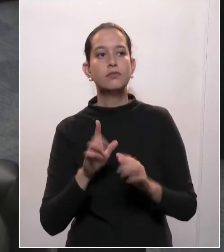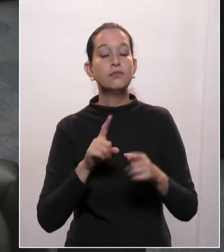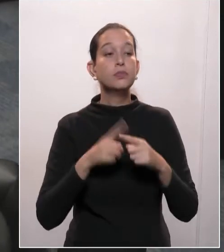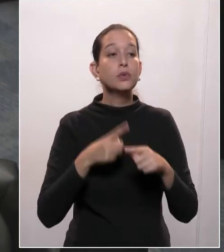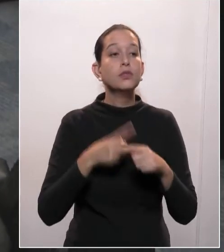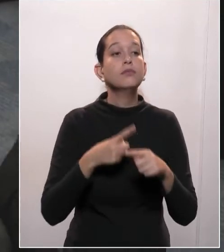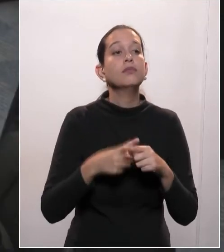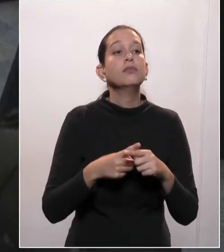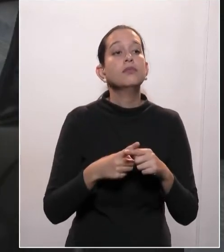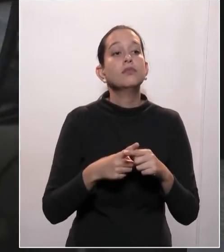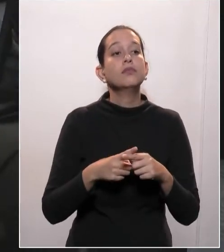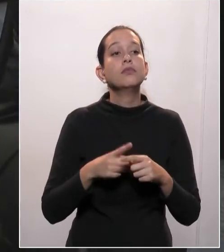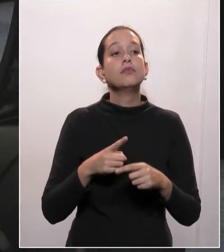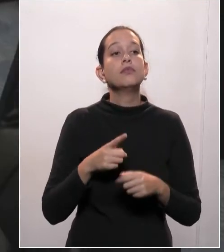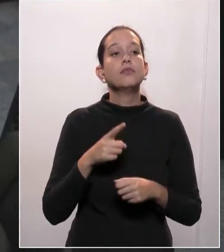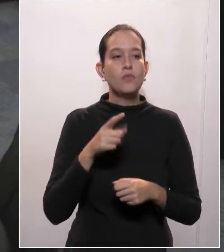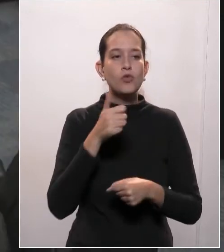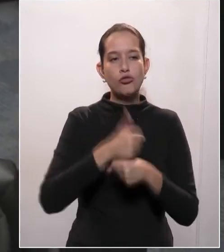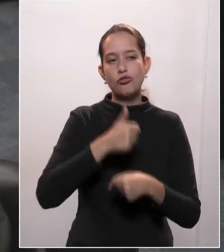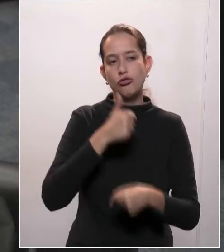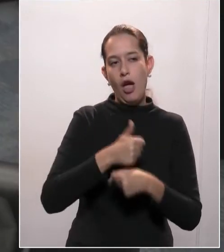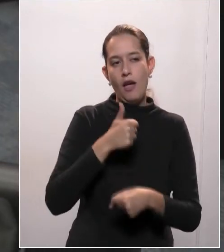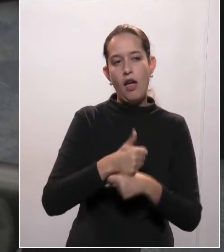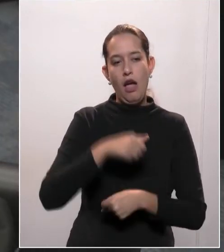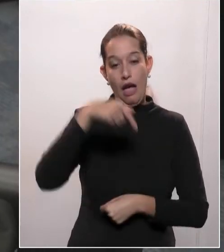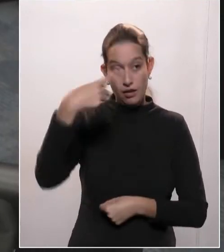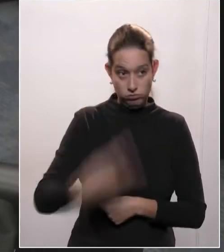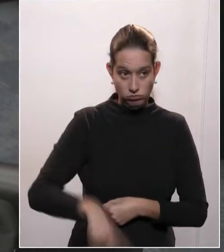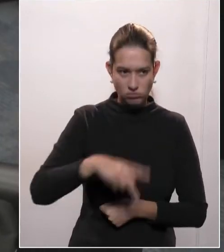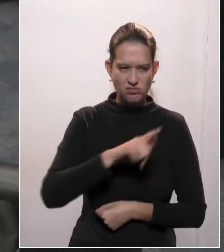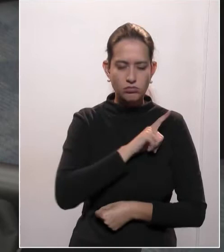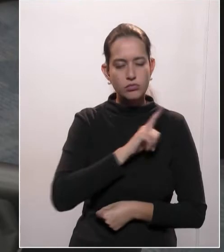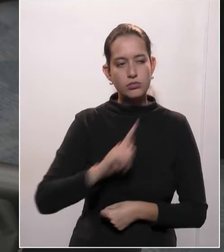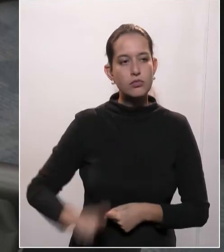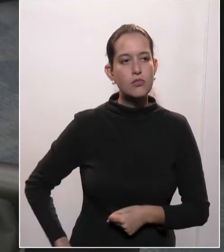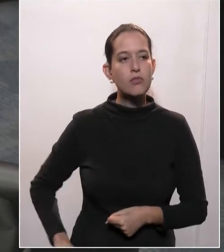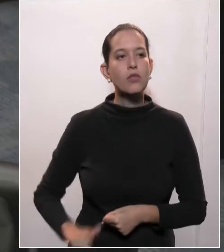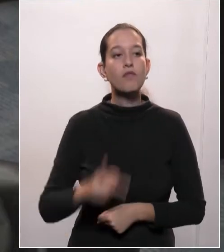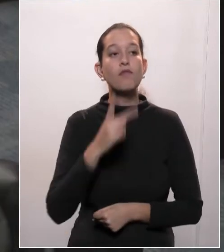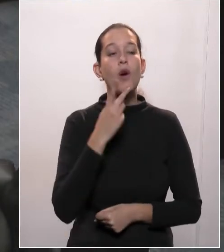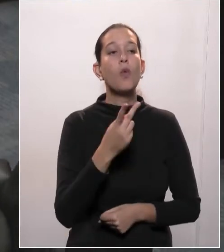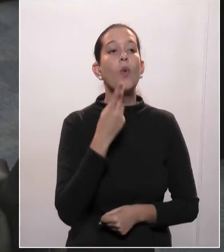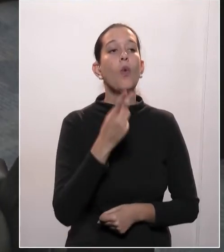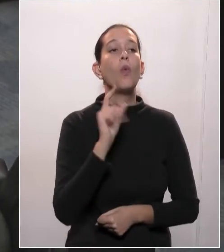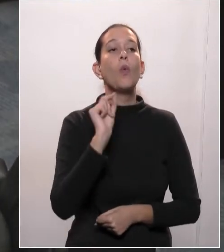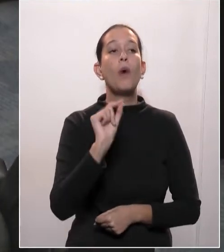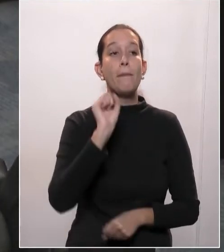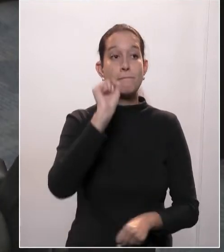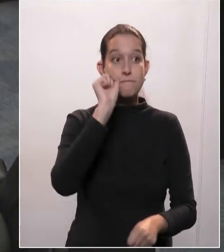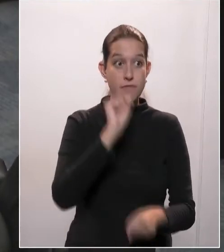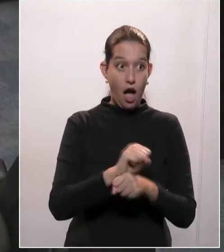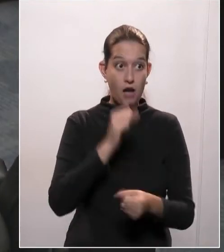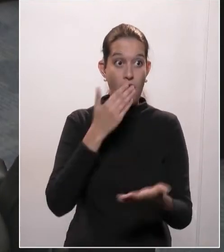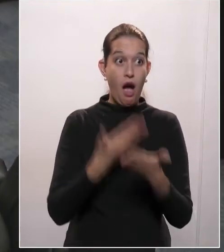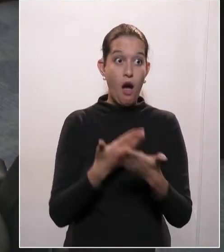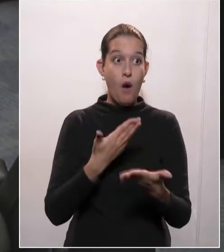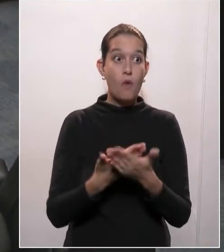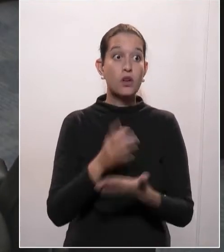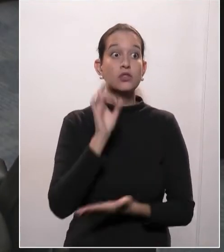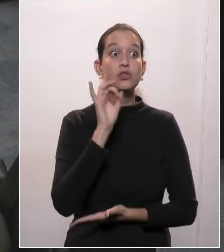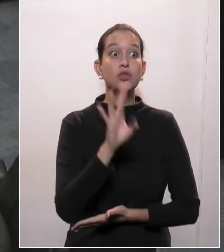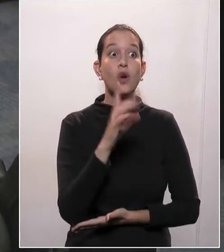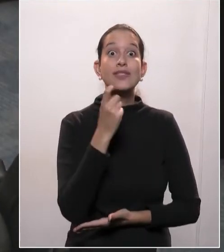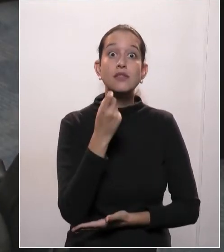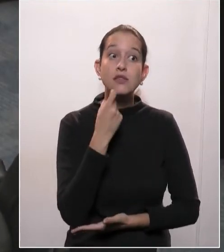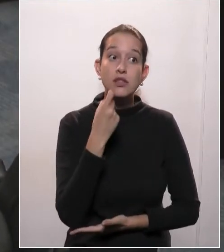somente de sexta-feira cancelar. Eu não entendo por que quatro, ou cinco dias não ser polarizado nesse momento. Então, nesse entendimento,